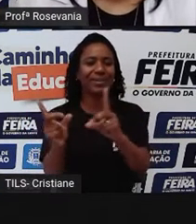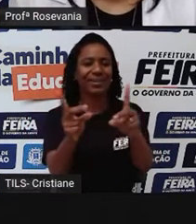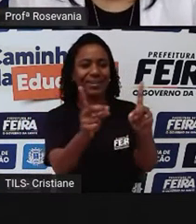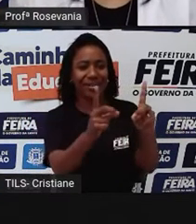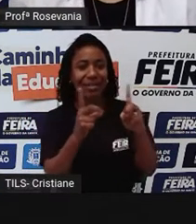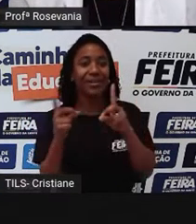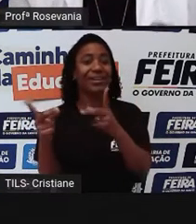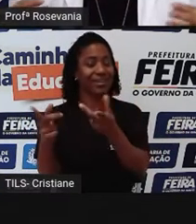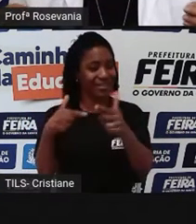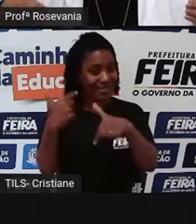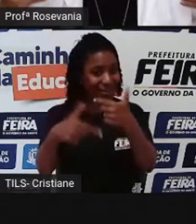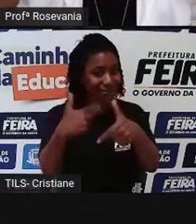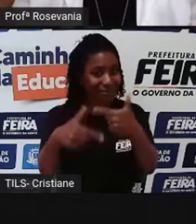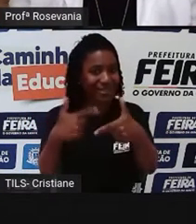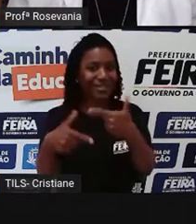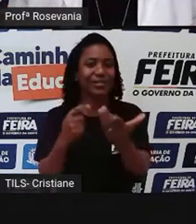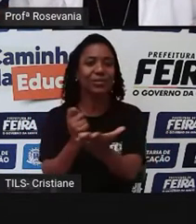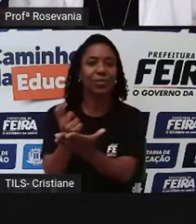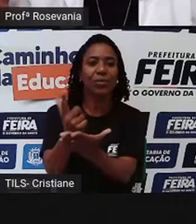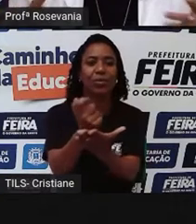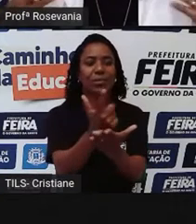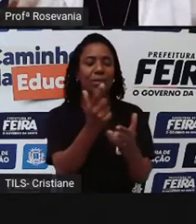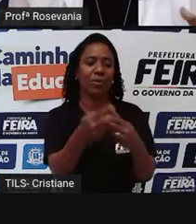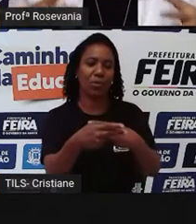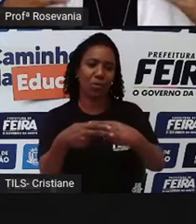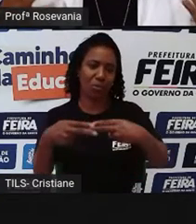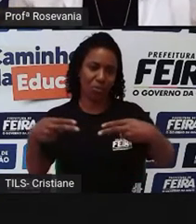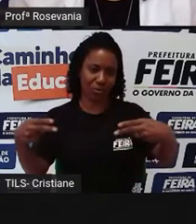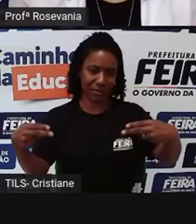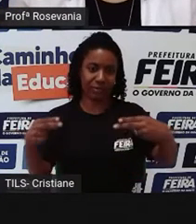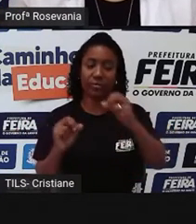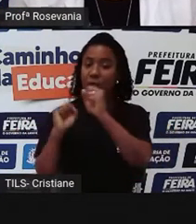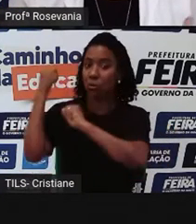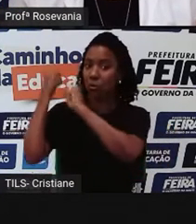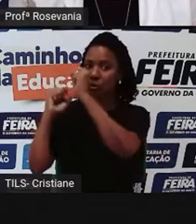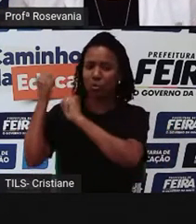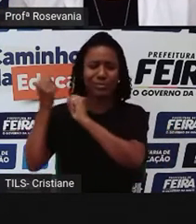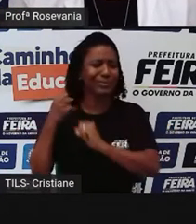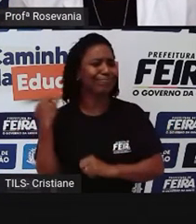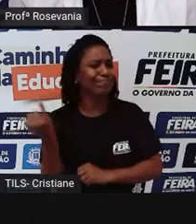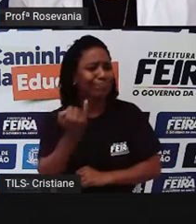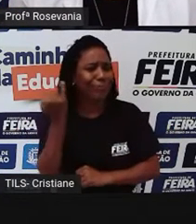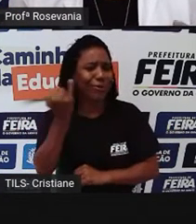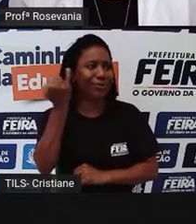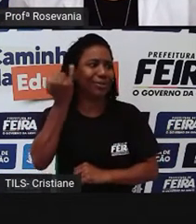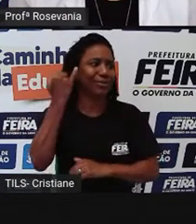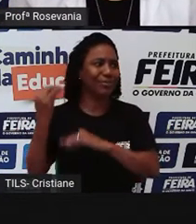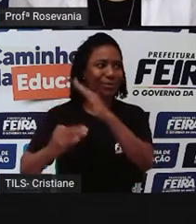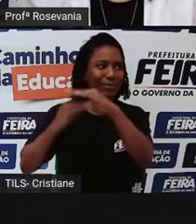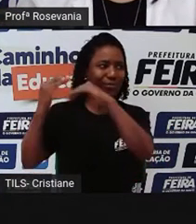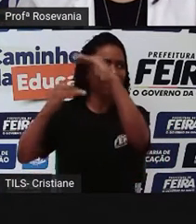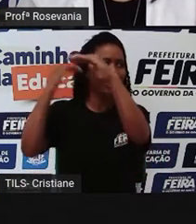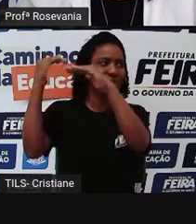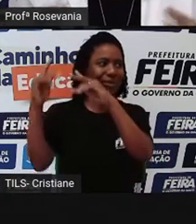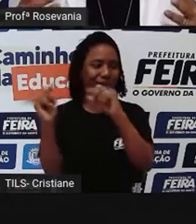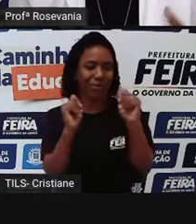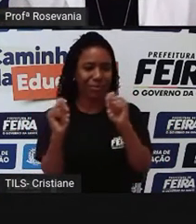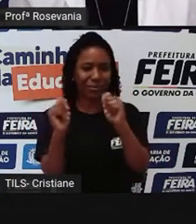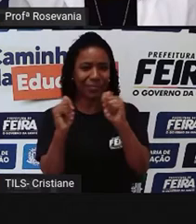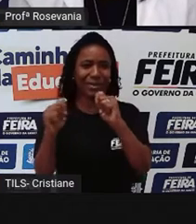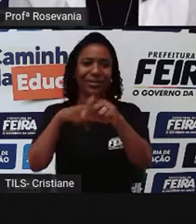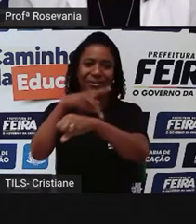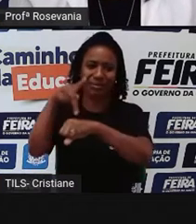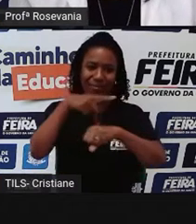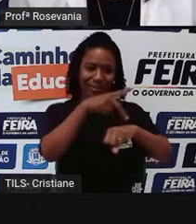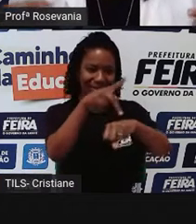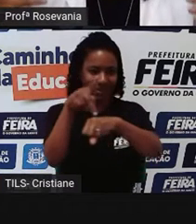serviços, que são indústrias essenciais para o desenvolvimento econômico de um país. E aí